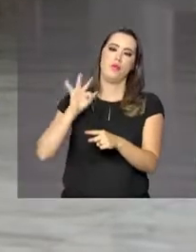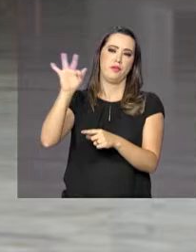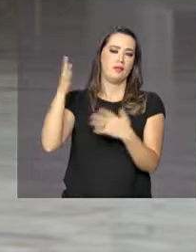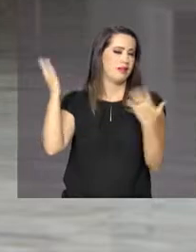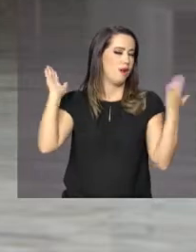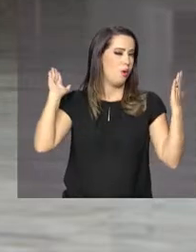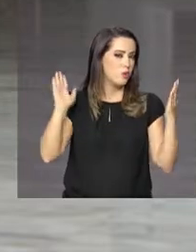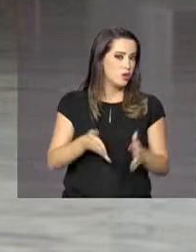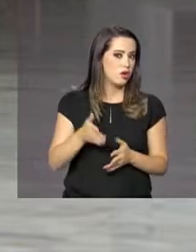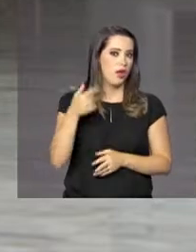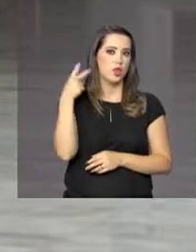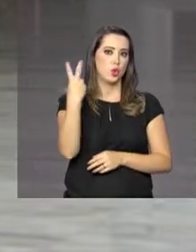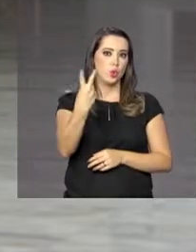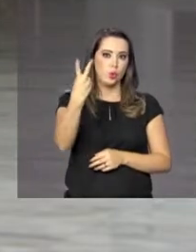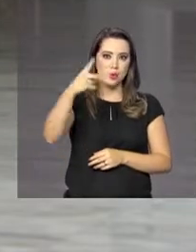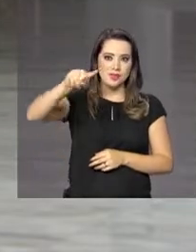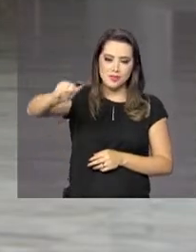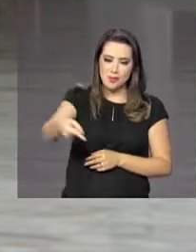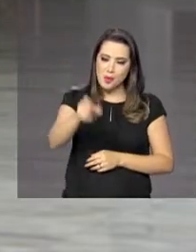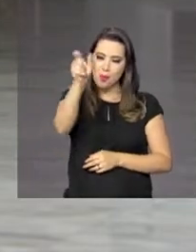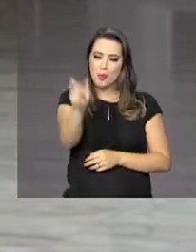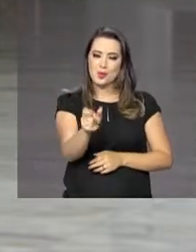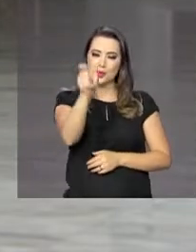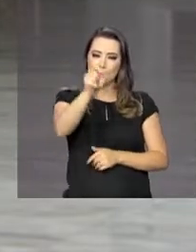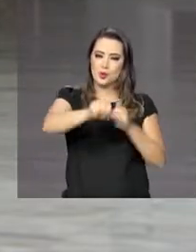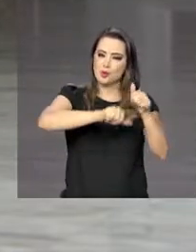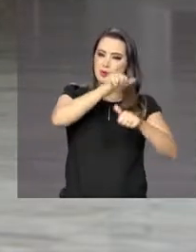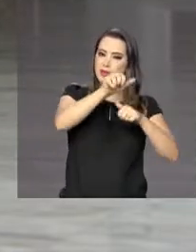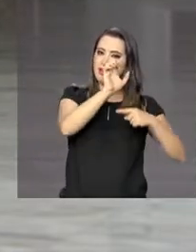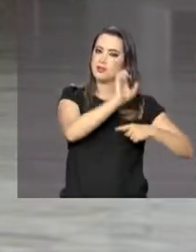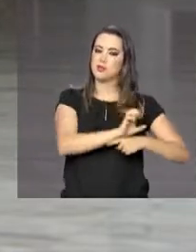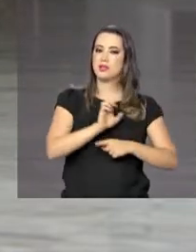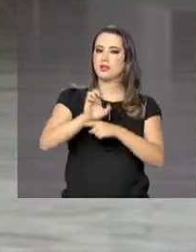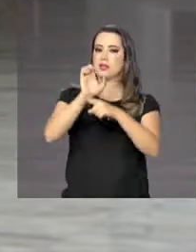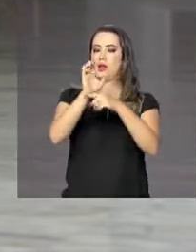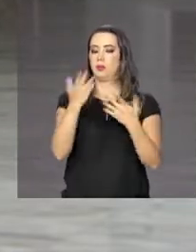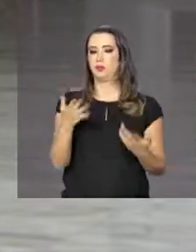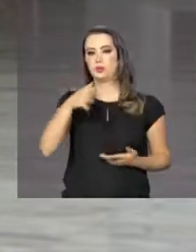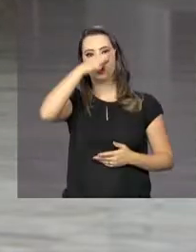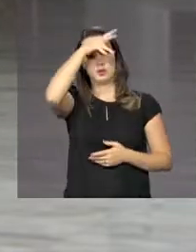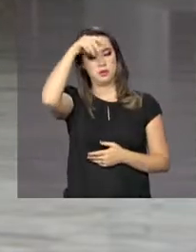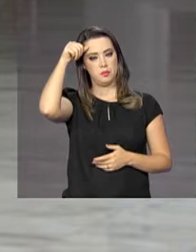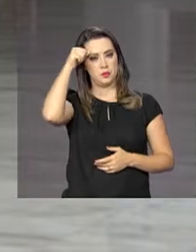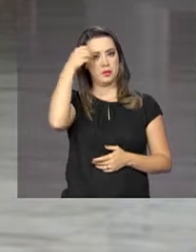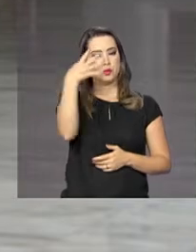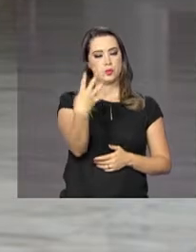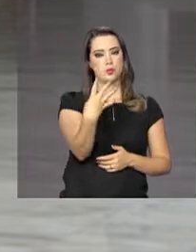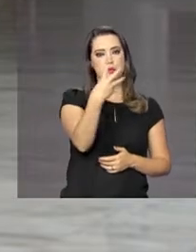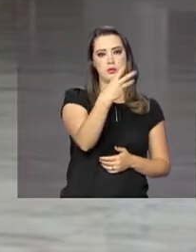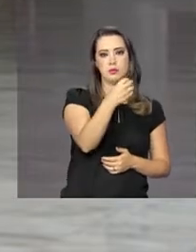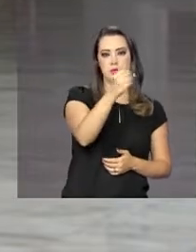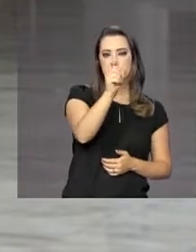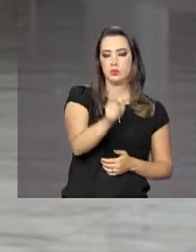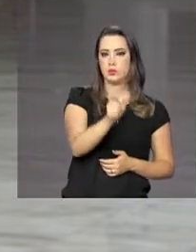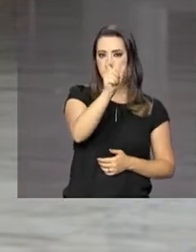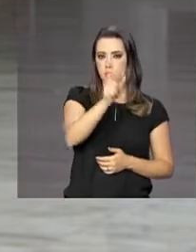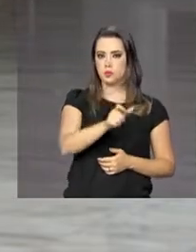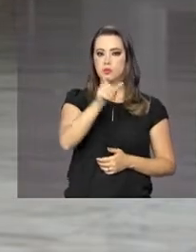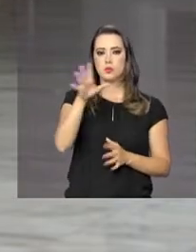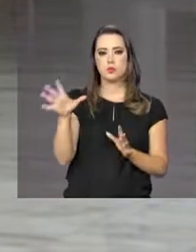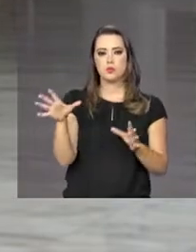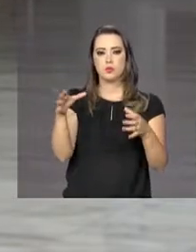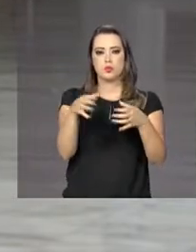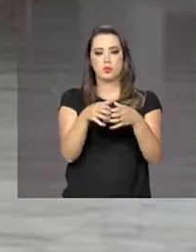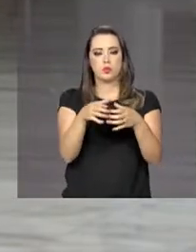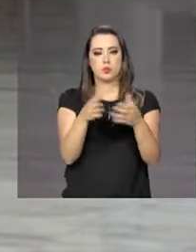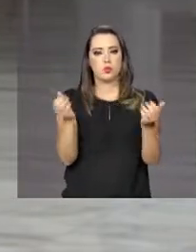quase 2 mil venezuelanos transferidos. Só em Manaus, por exemplo, são 430 venezuelanos somando